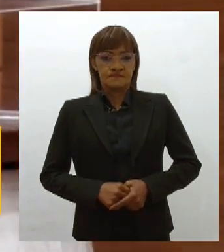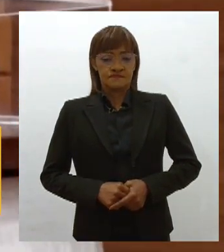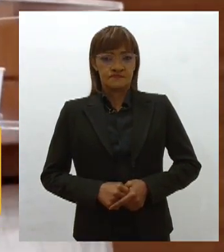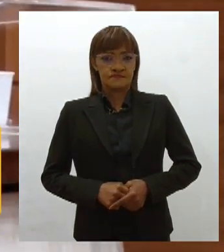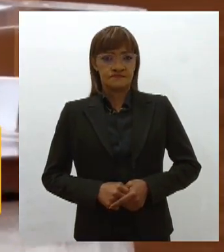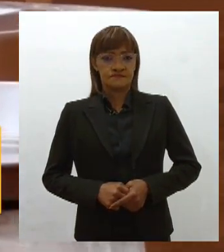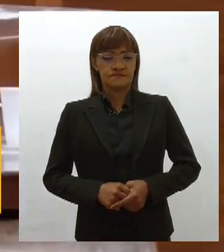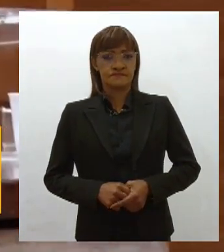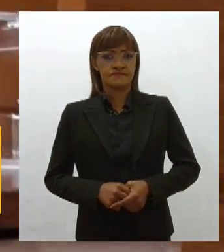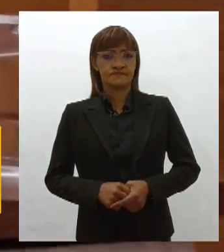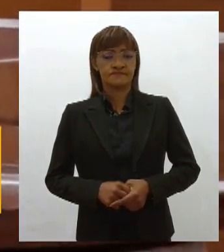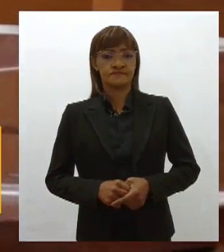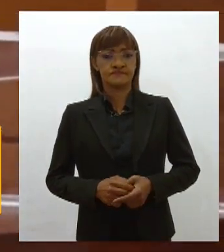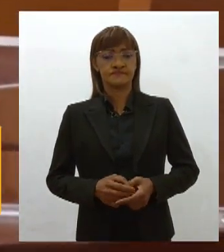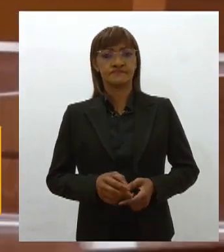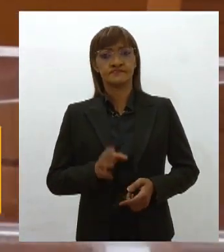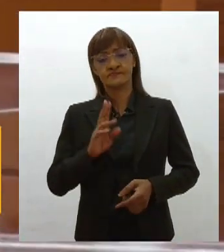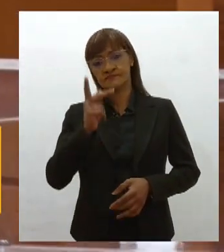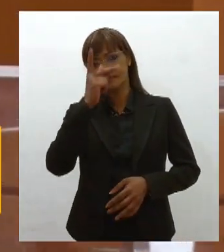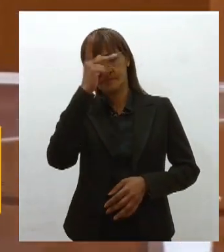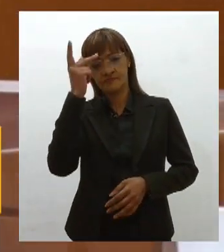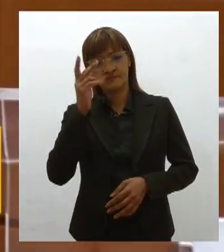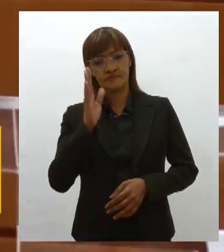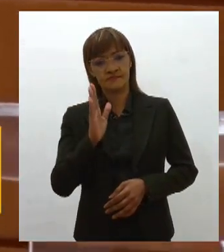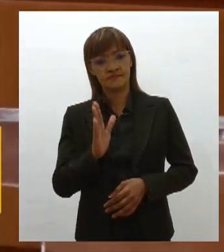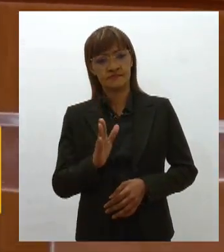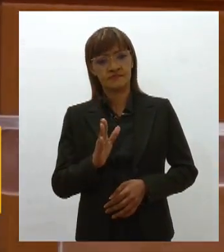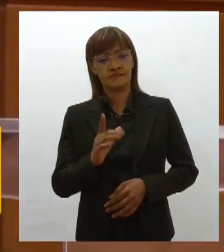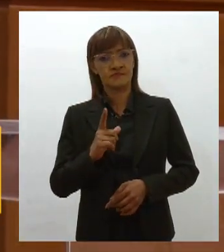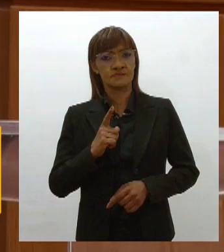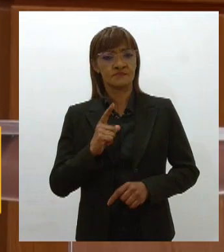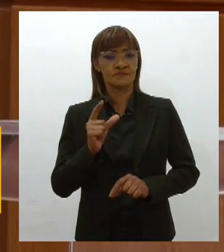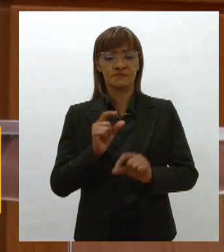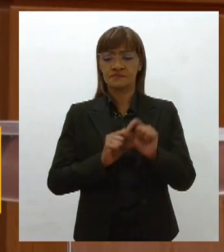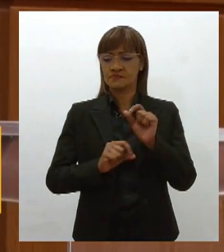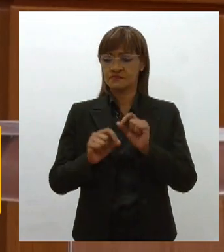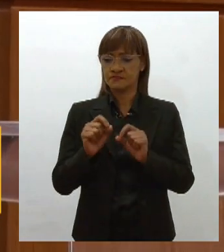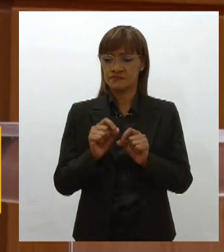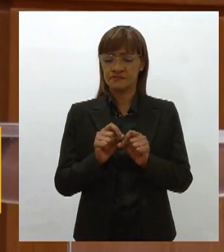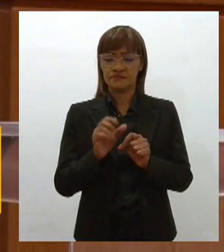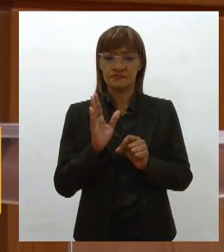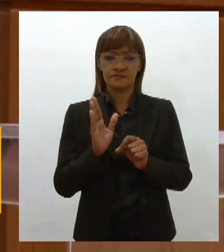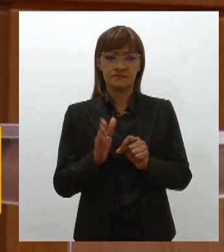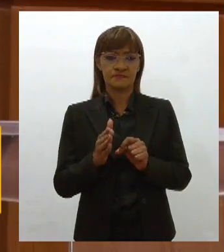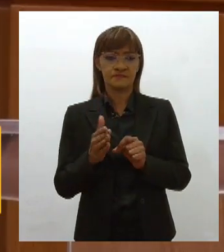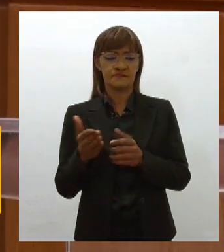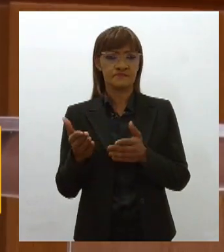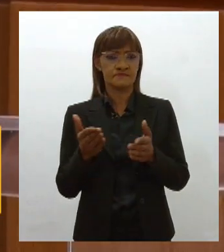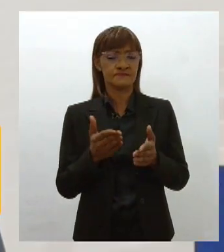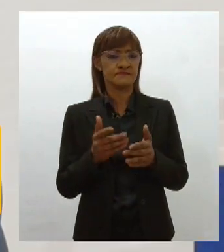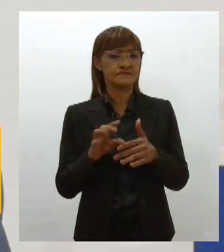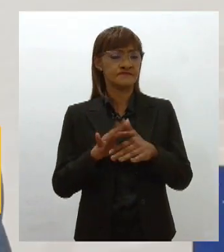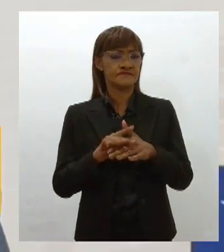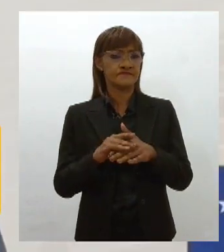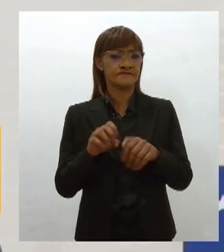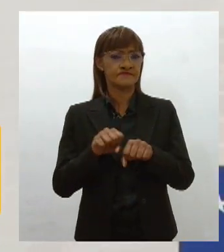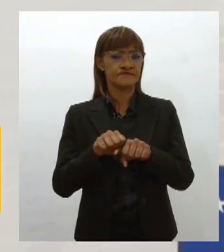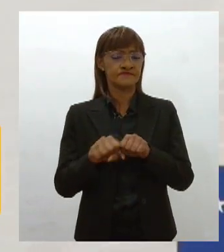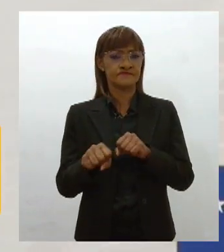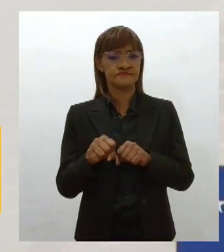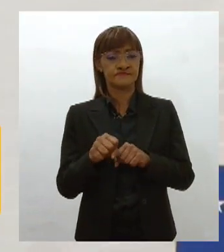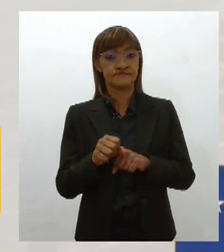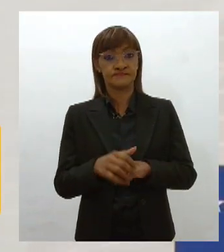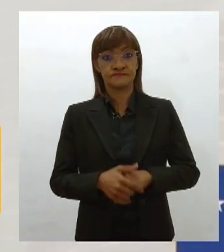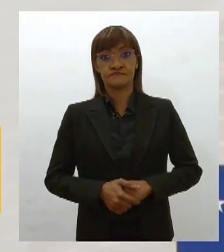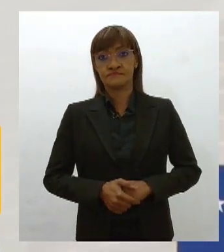com transtornos mentais, citando um caso em que o filho, diagnosticado com os transtornos, teria matado os pais. Recentemente, no